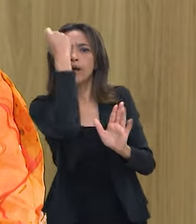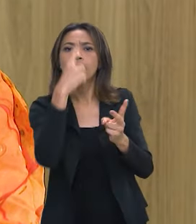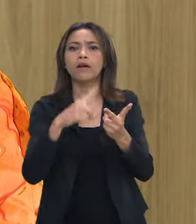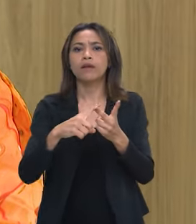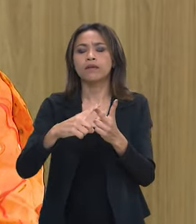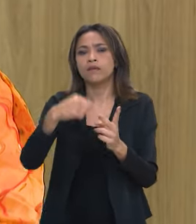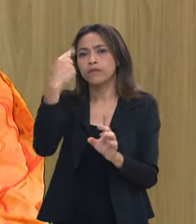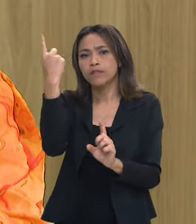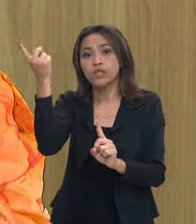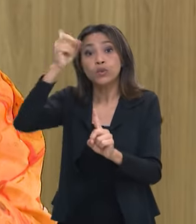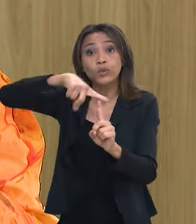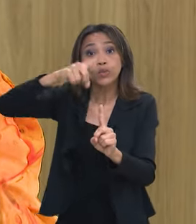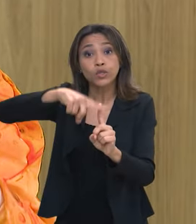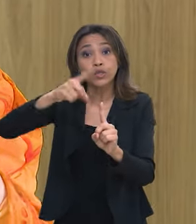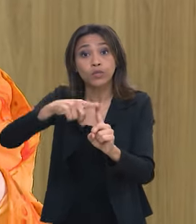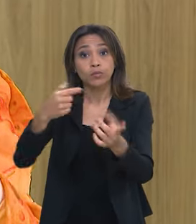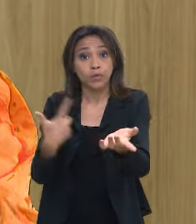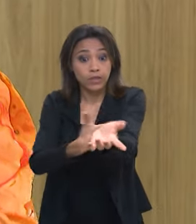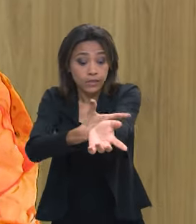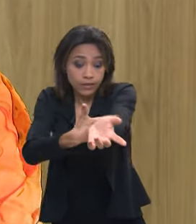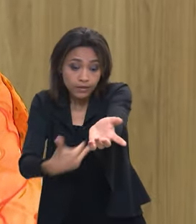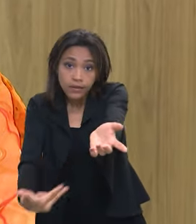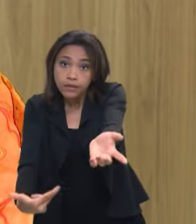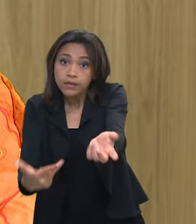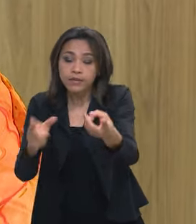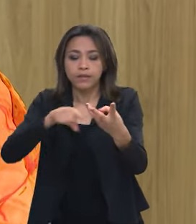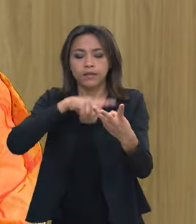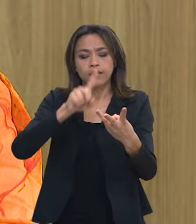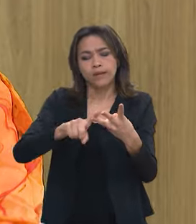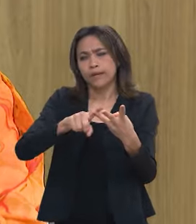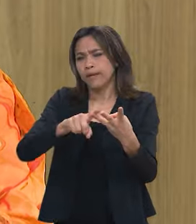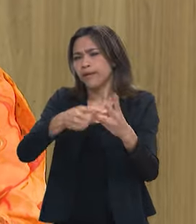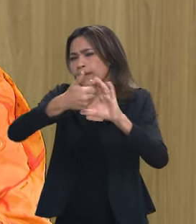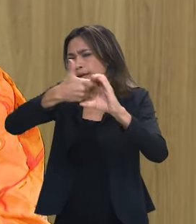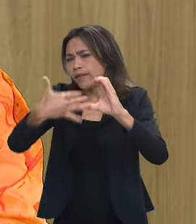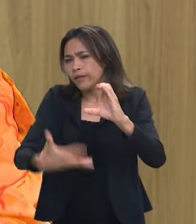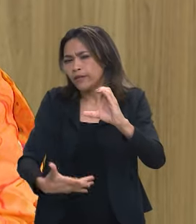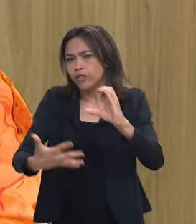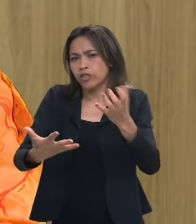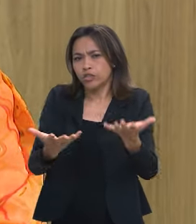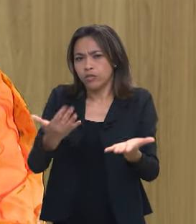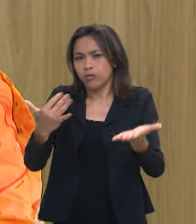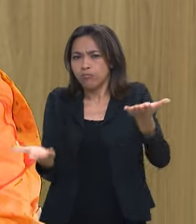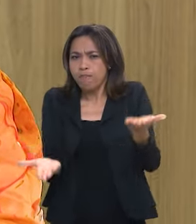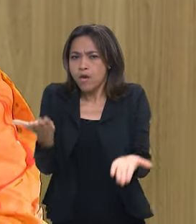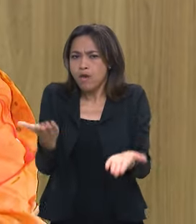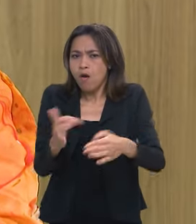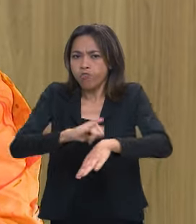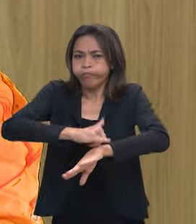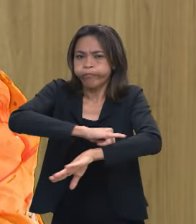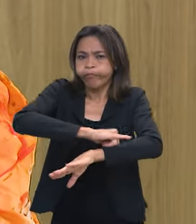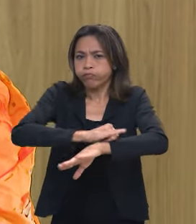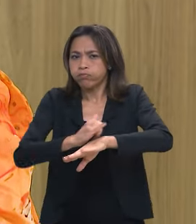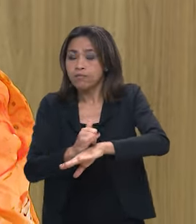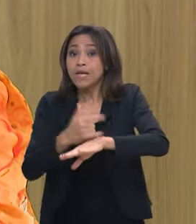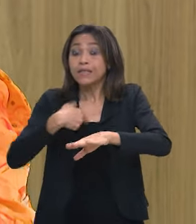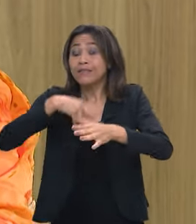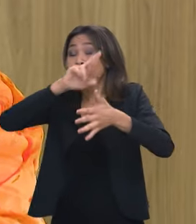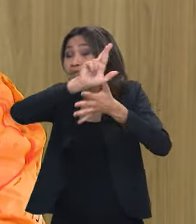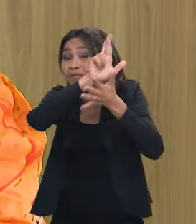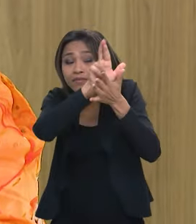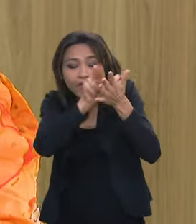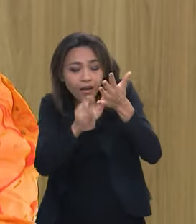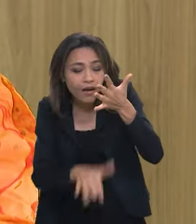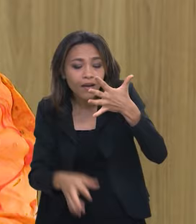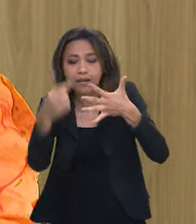de tipo sanguíneo de características de peso uma série de fatores de critérios